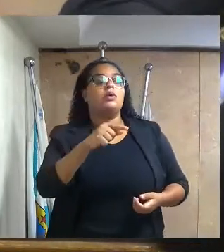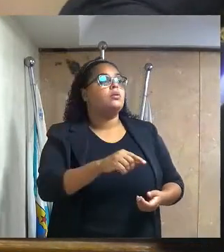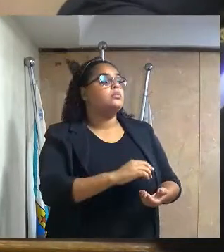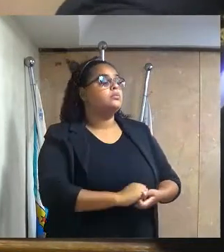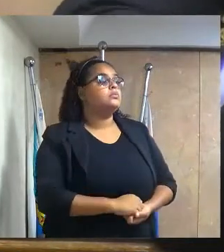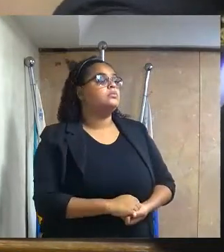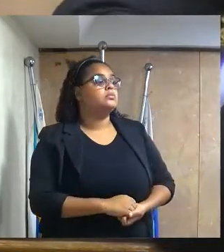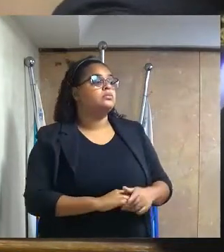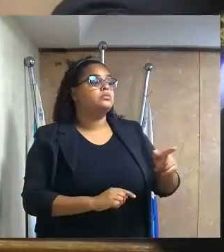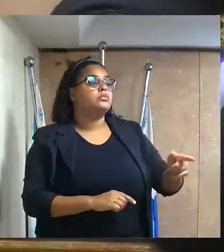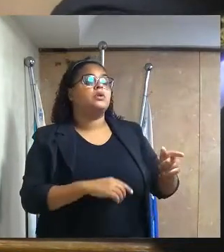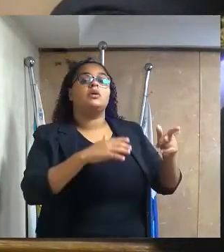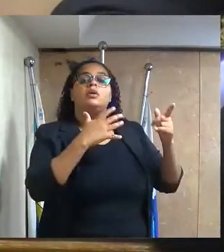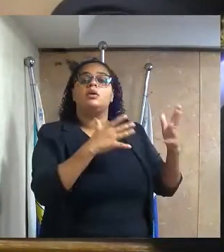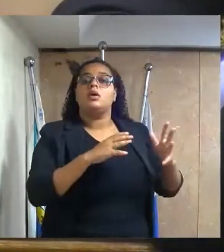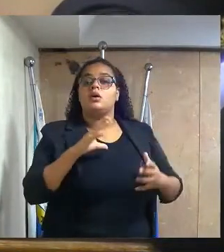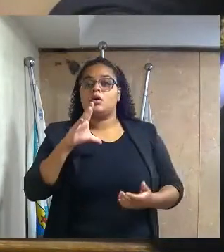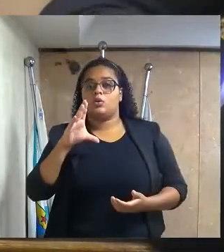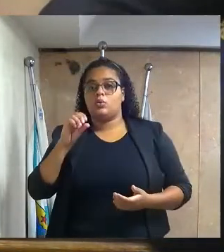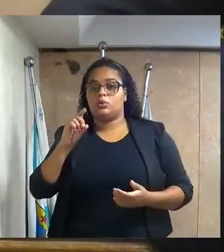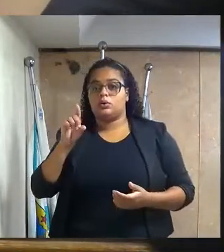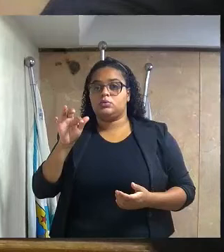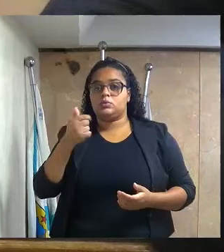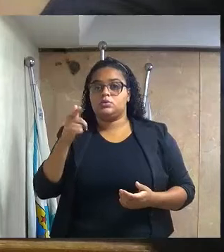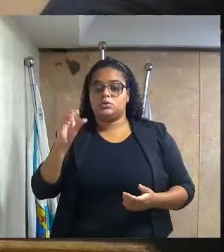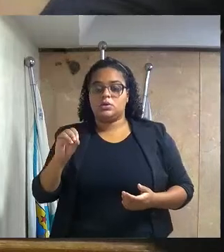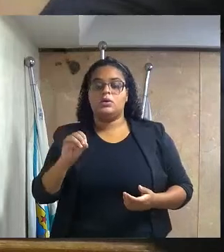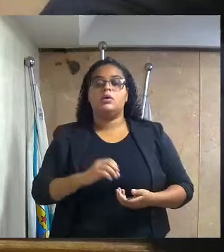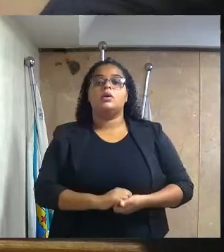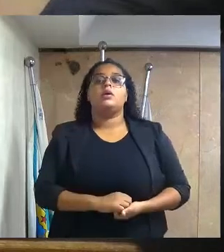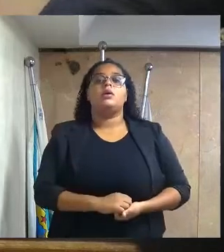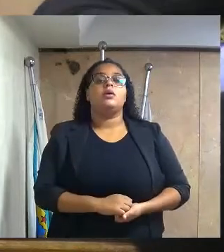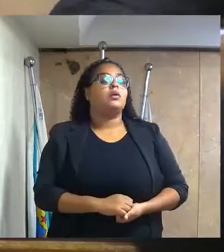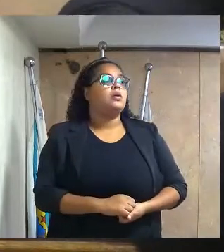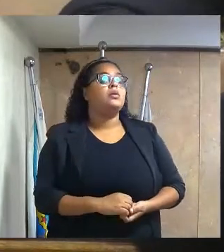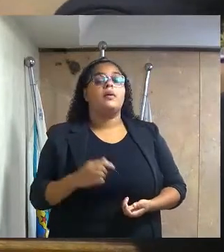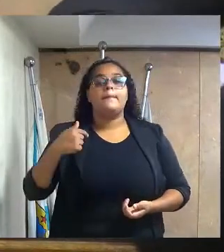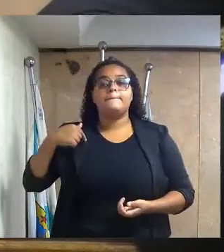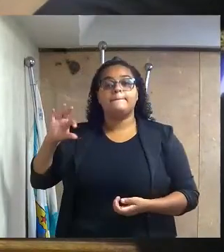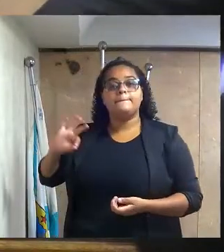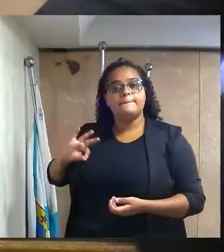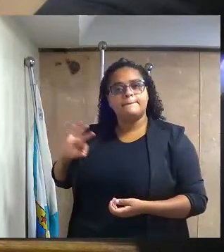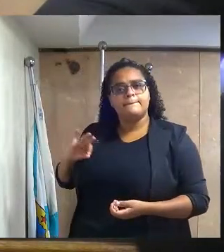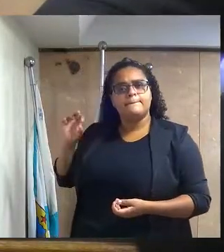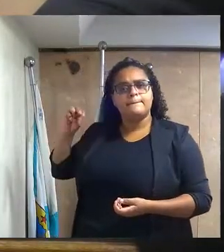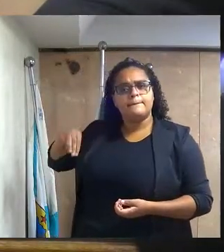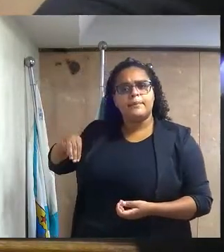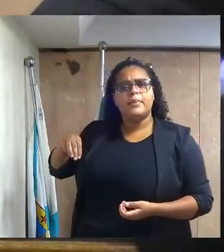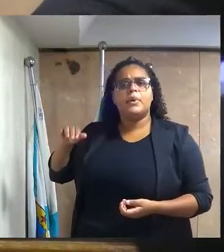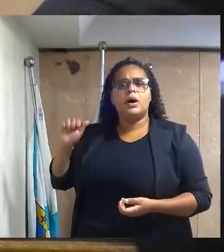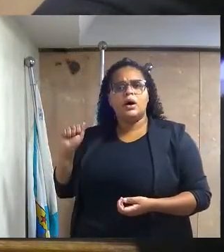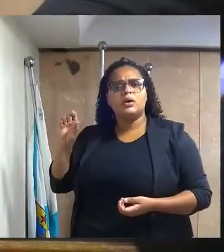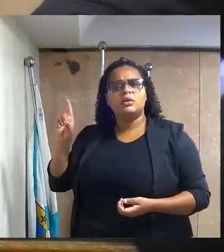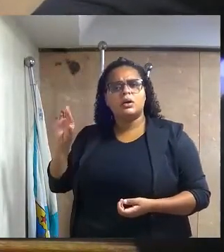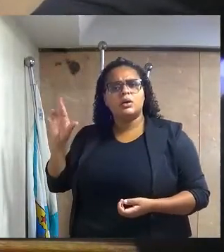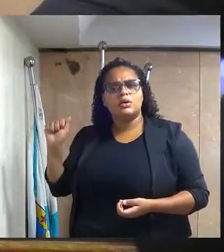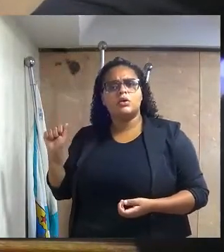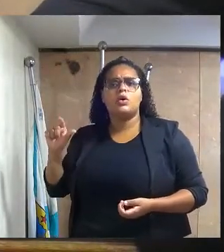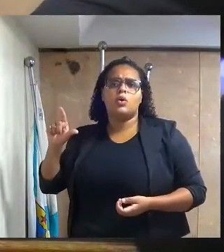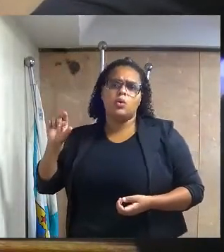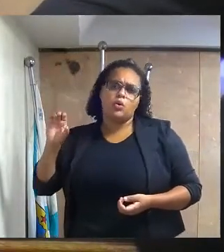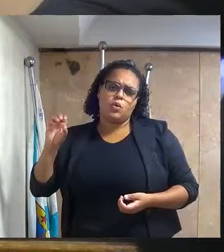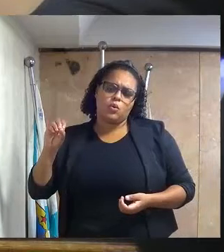consignando moções de congratulações ao ilustíssimo senhor subtenente PM, Lander Light de Oliveira